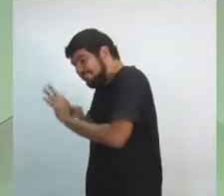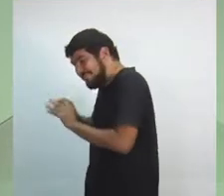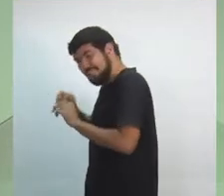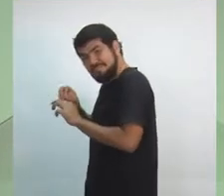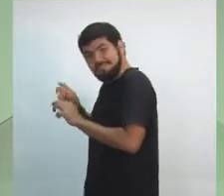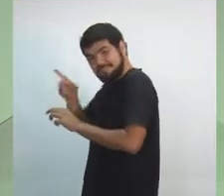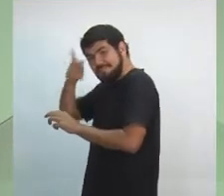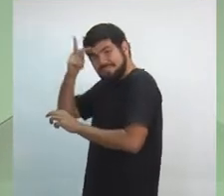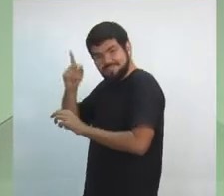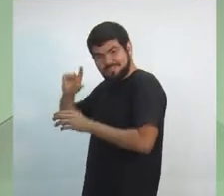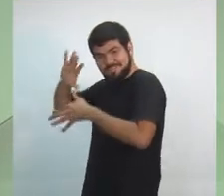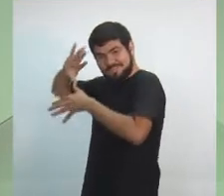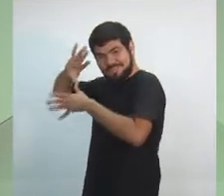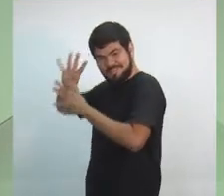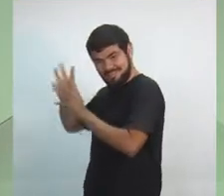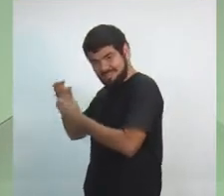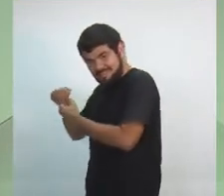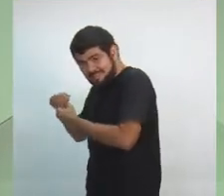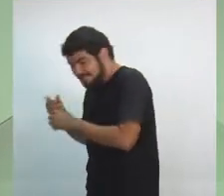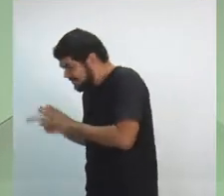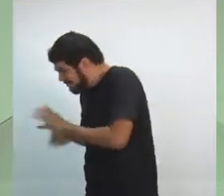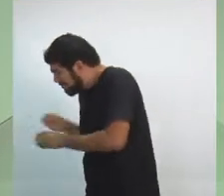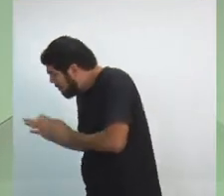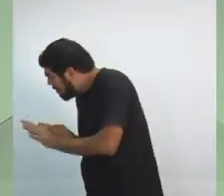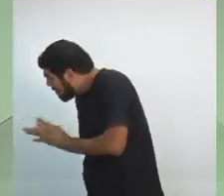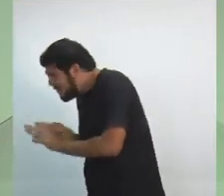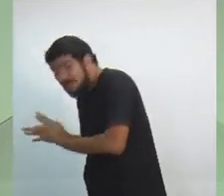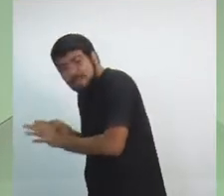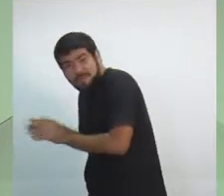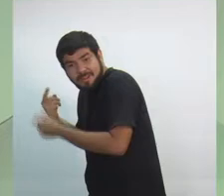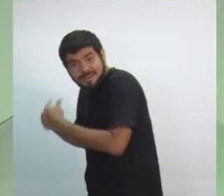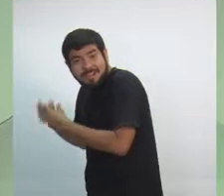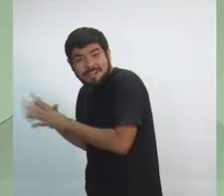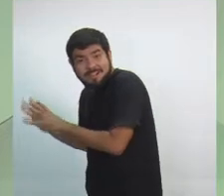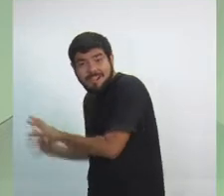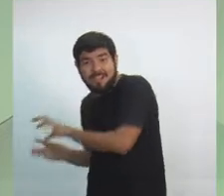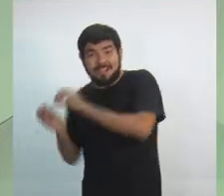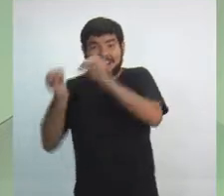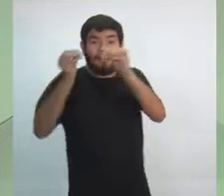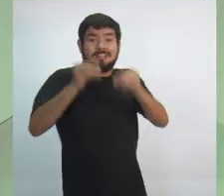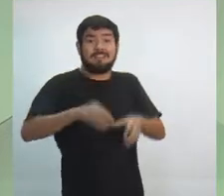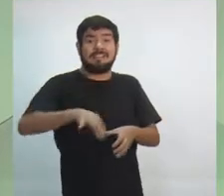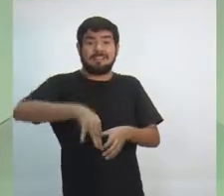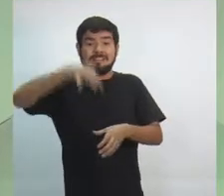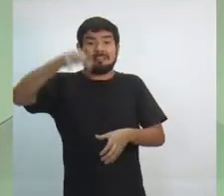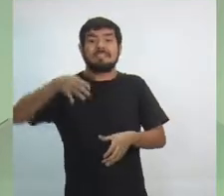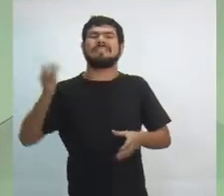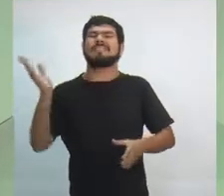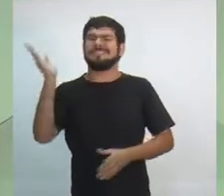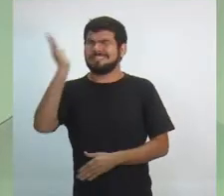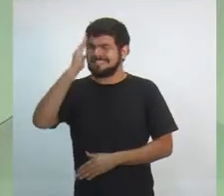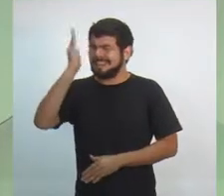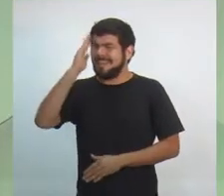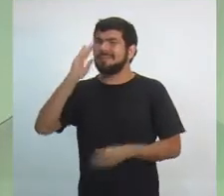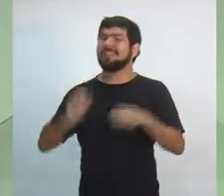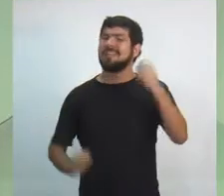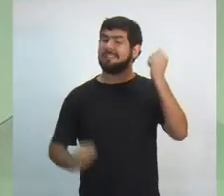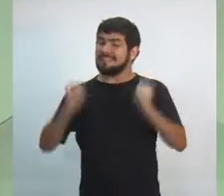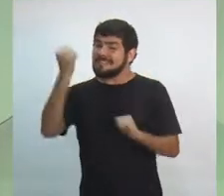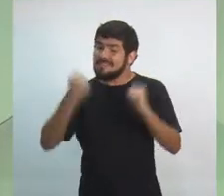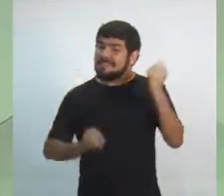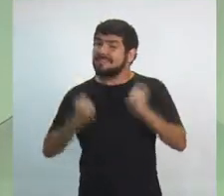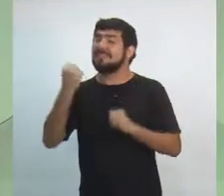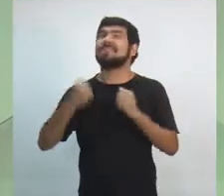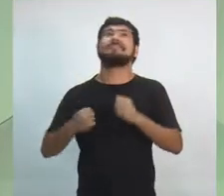aqui envolvido no programa da comunidade todos os dias, com o jornalismo, e a gente sabe que a Zona Franca de Manaus não pode deixar de ser